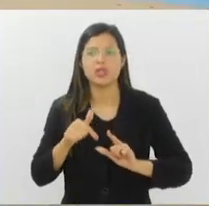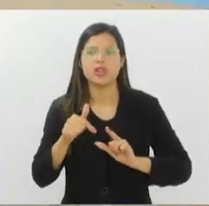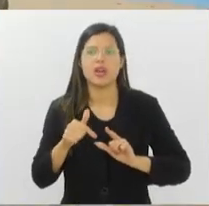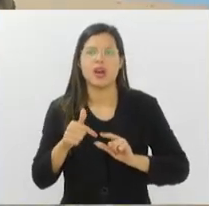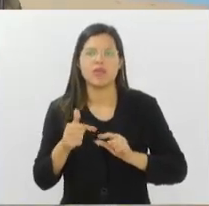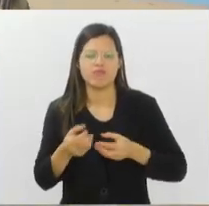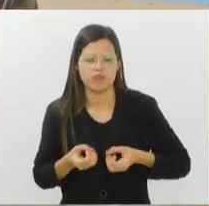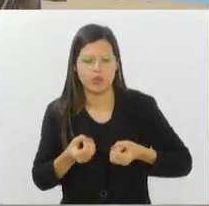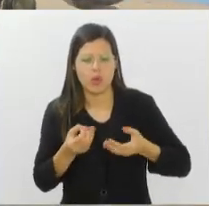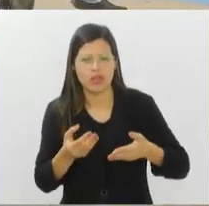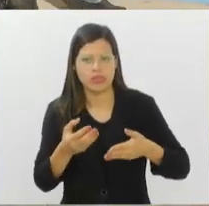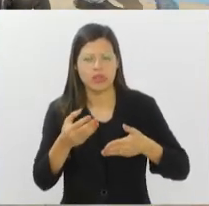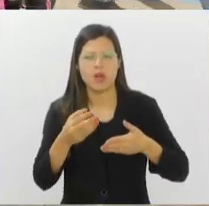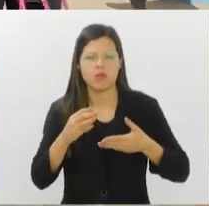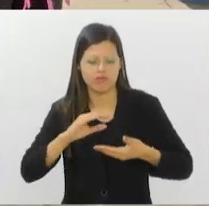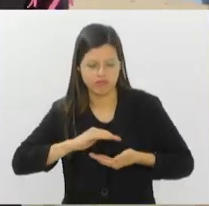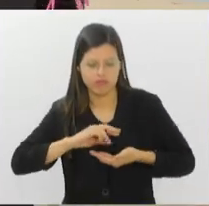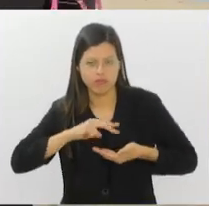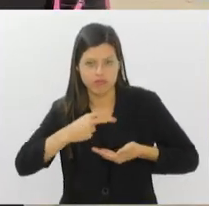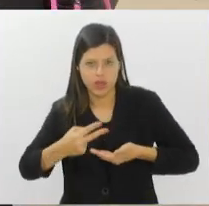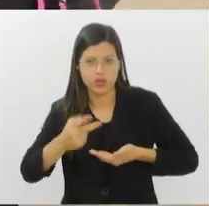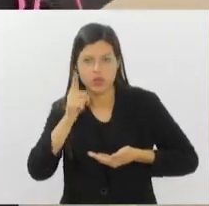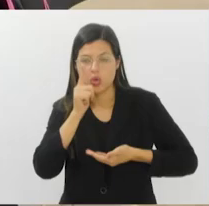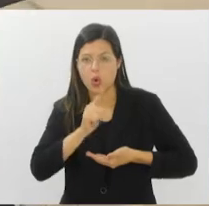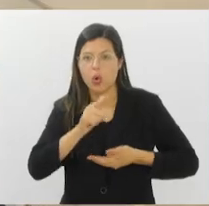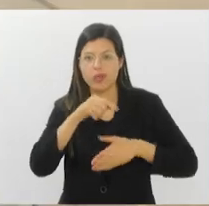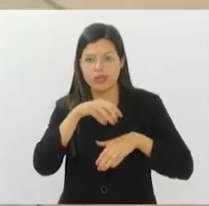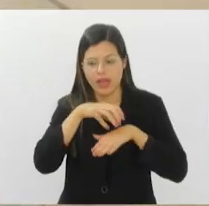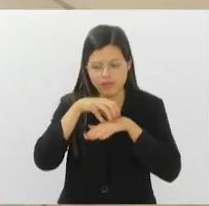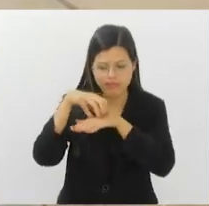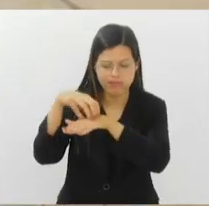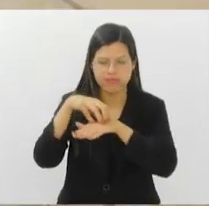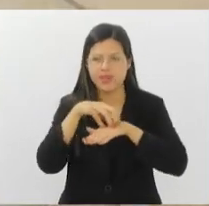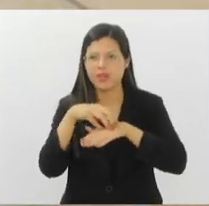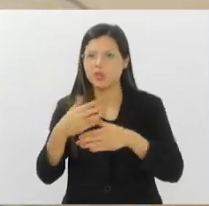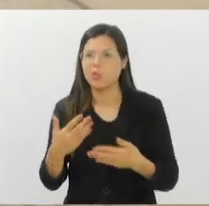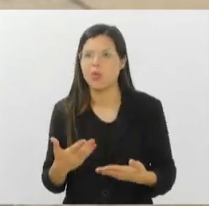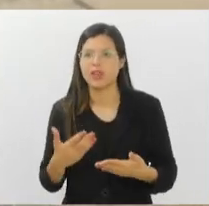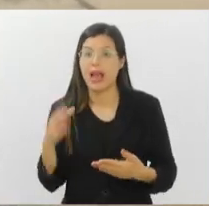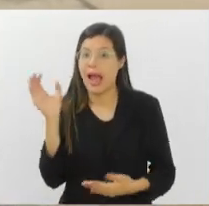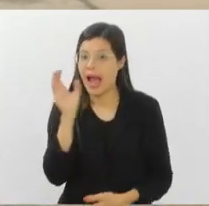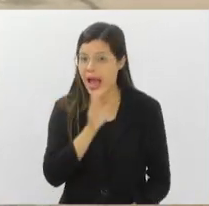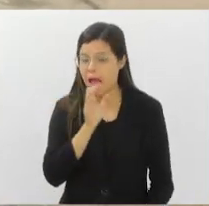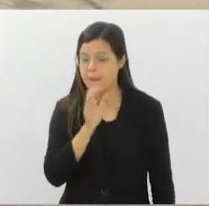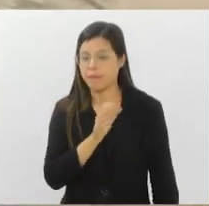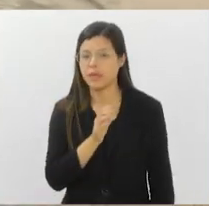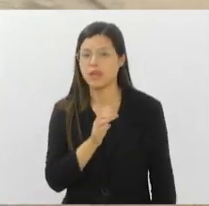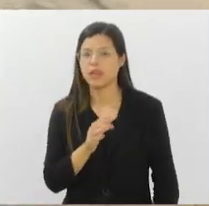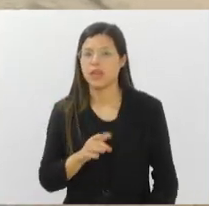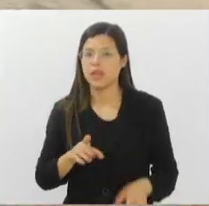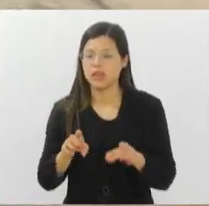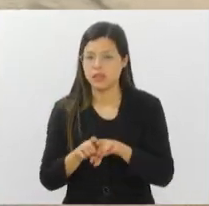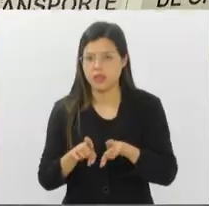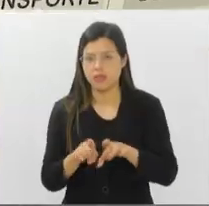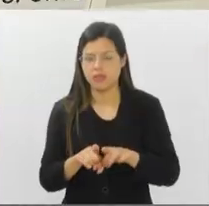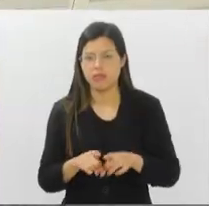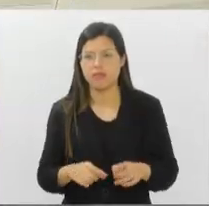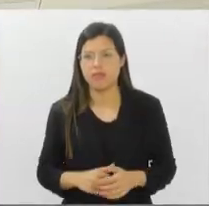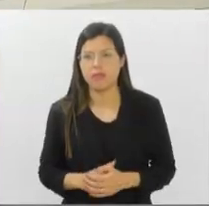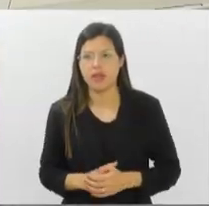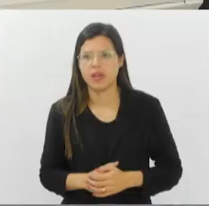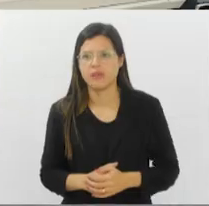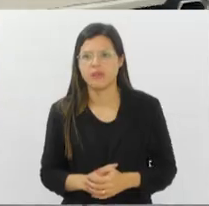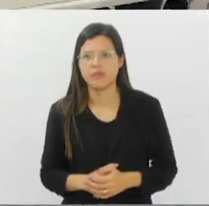a gente consegue transportar os órgãos e as equipes de captação de forma rápida. E além disso, a